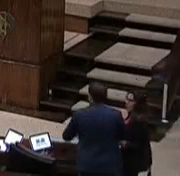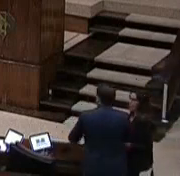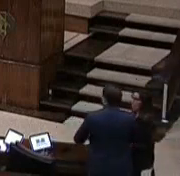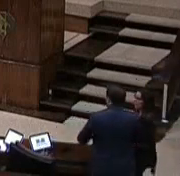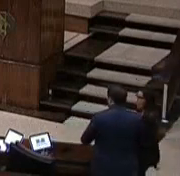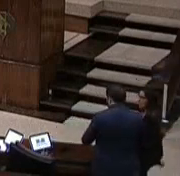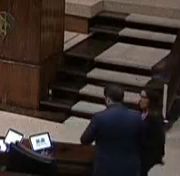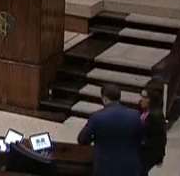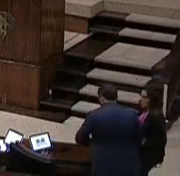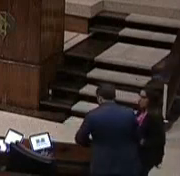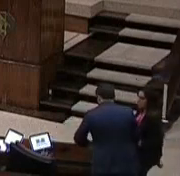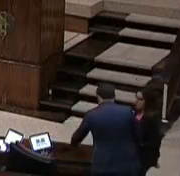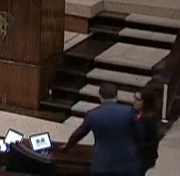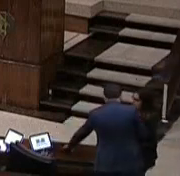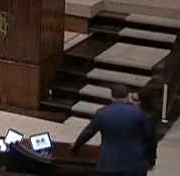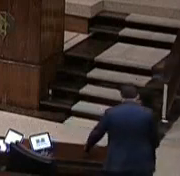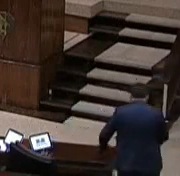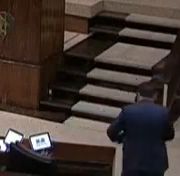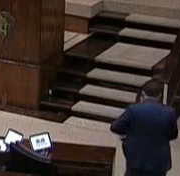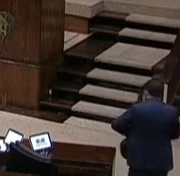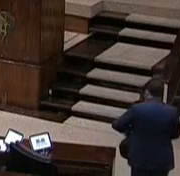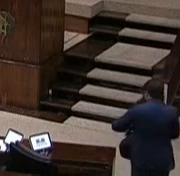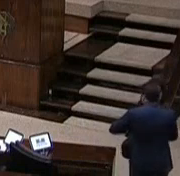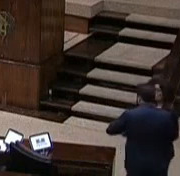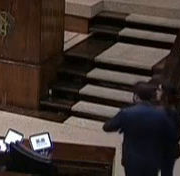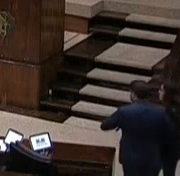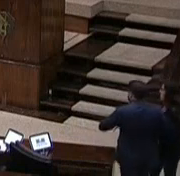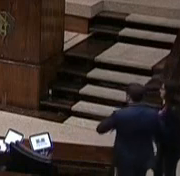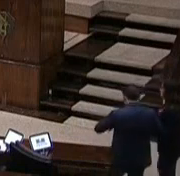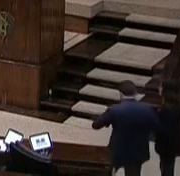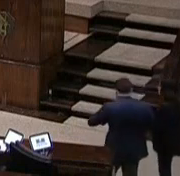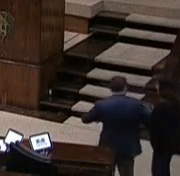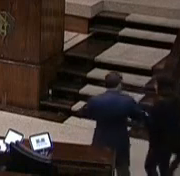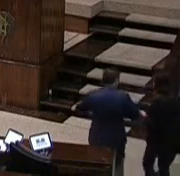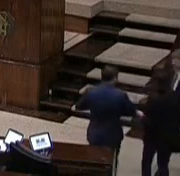Registro oficial nesse momento, na escada, um registro rápido,